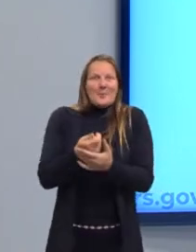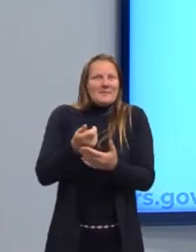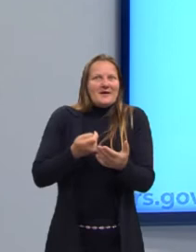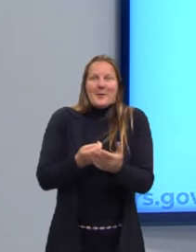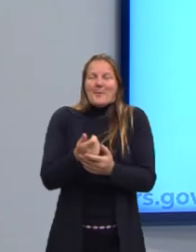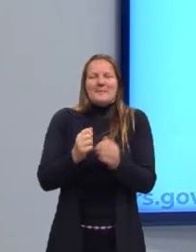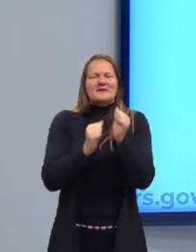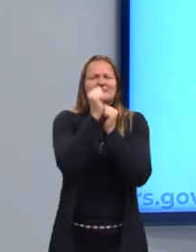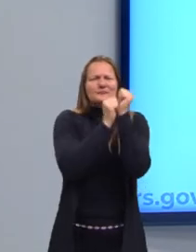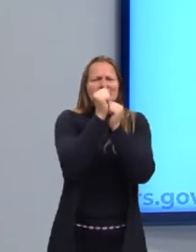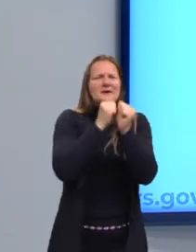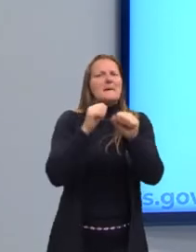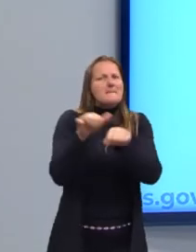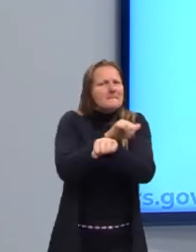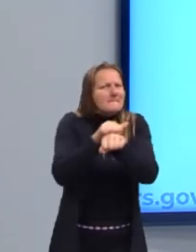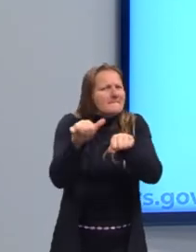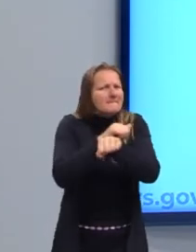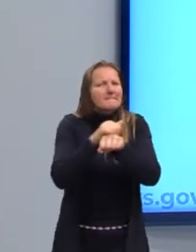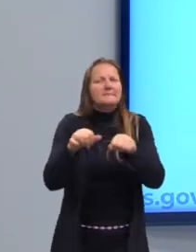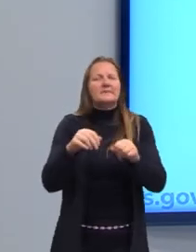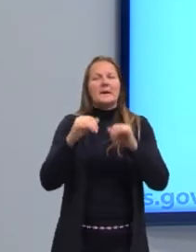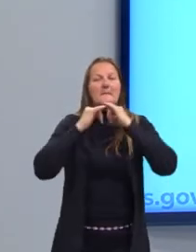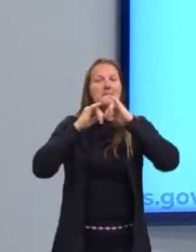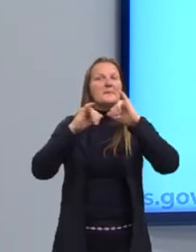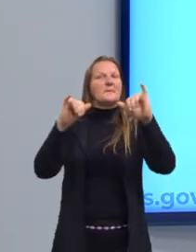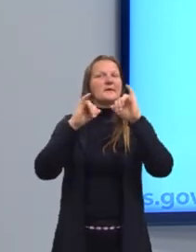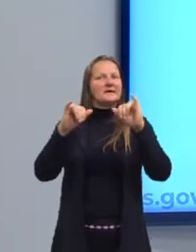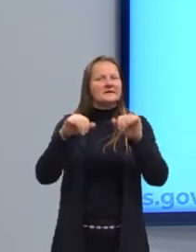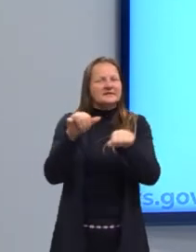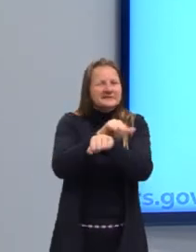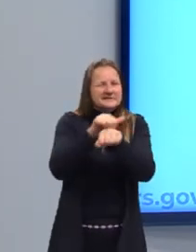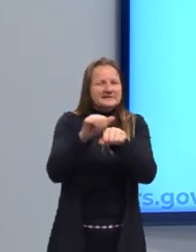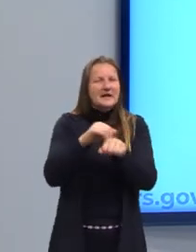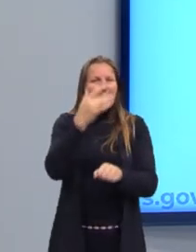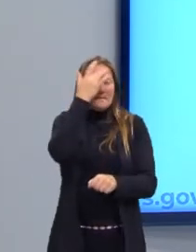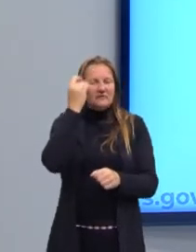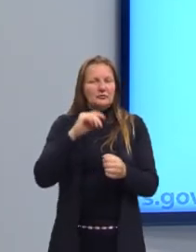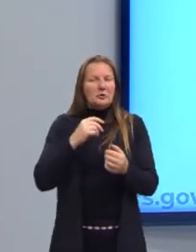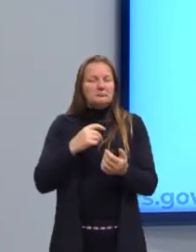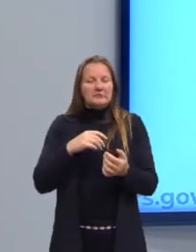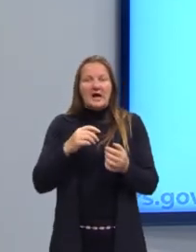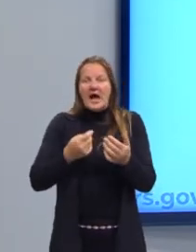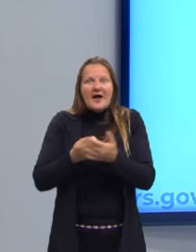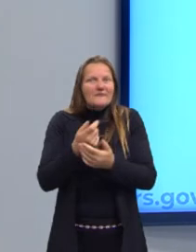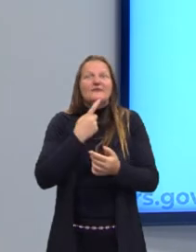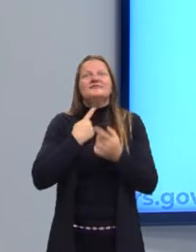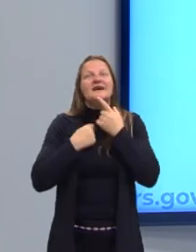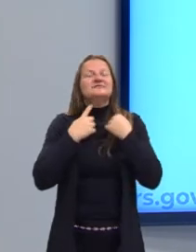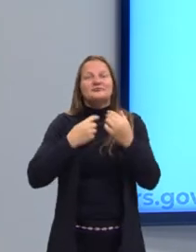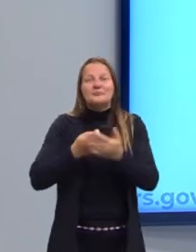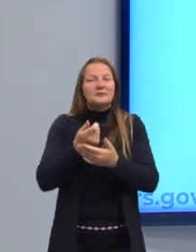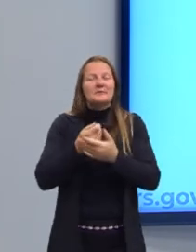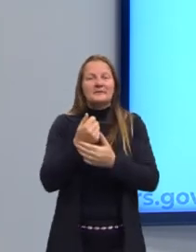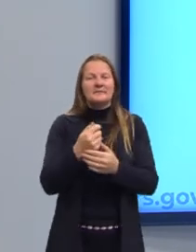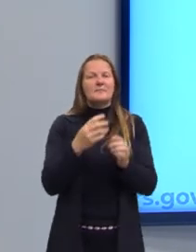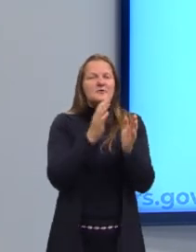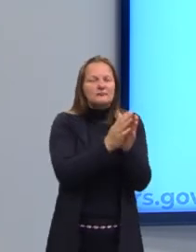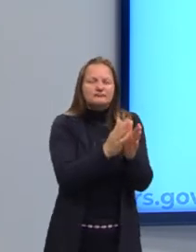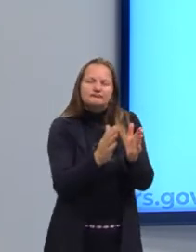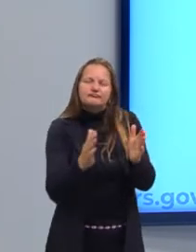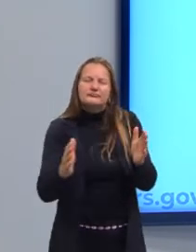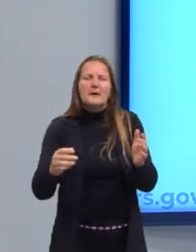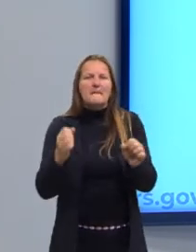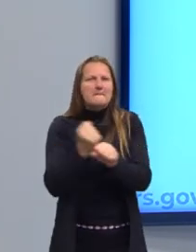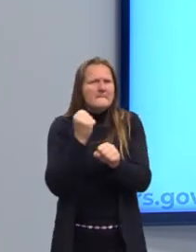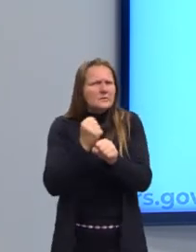da indústria, e aí que entra a propaganda nesse aspecto. Turma, o Fordismo, por que eu trago que o Fordismo é importante?